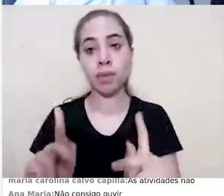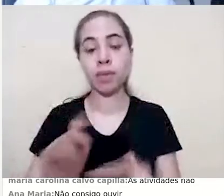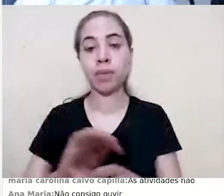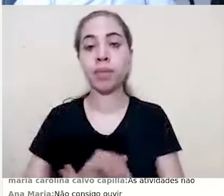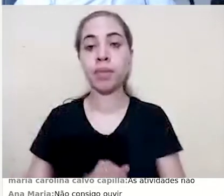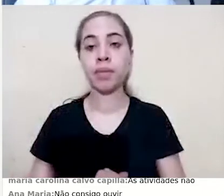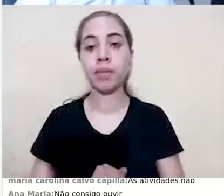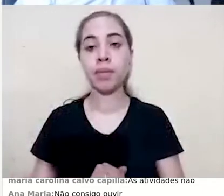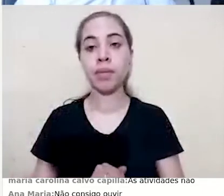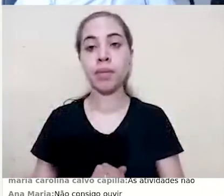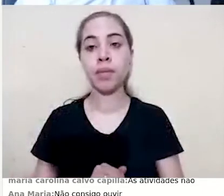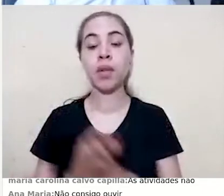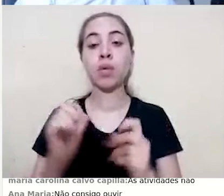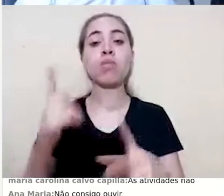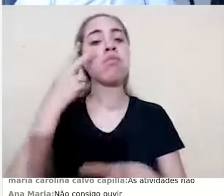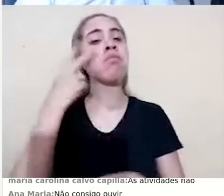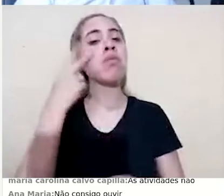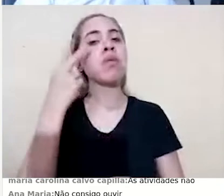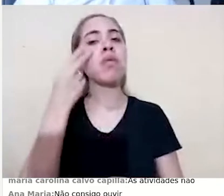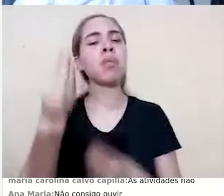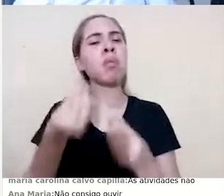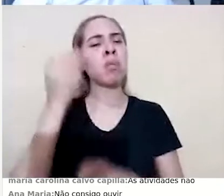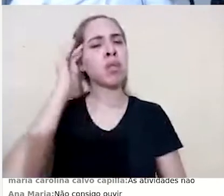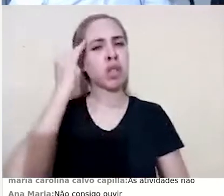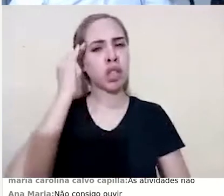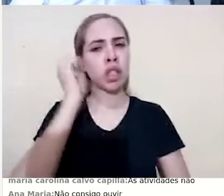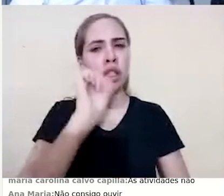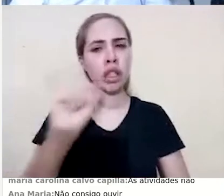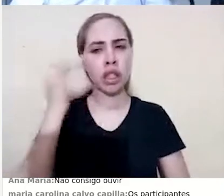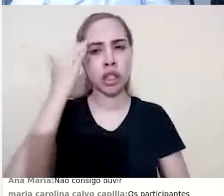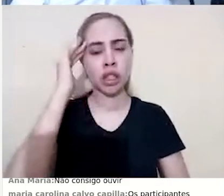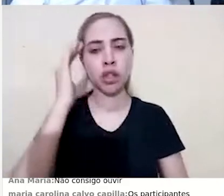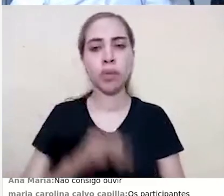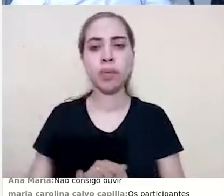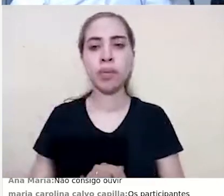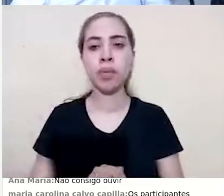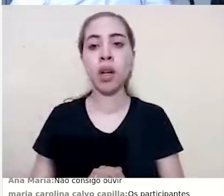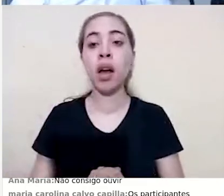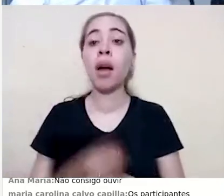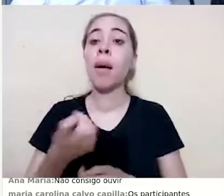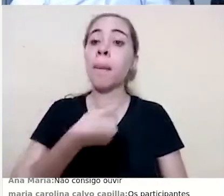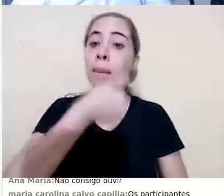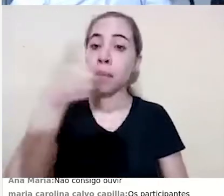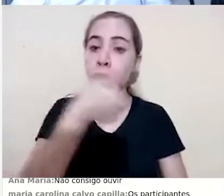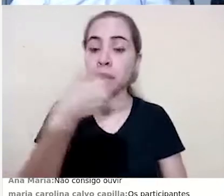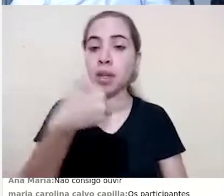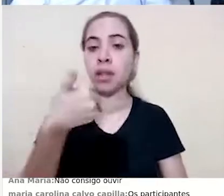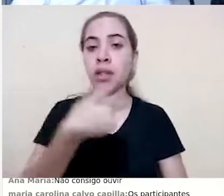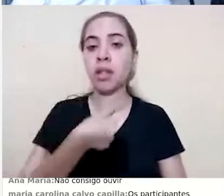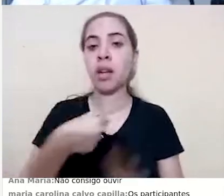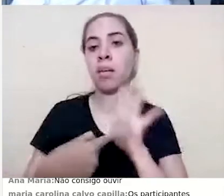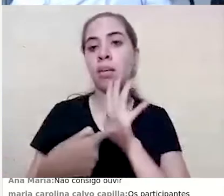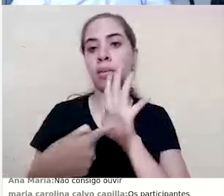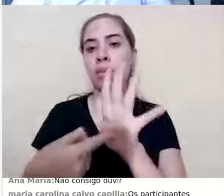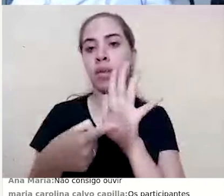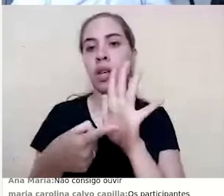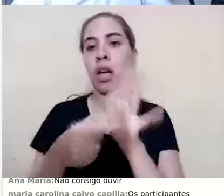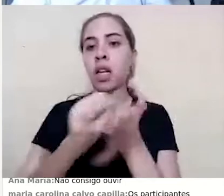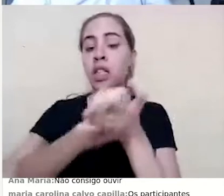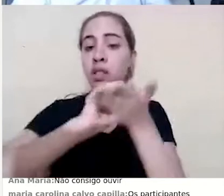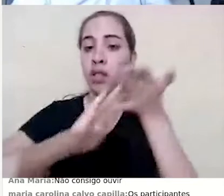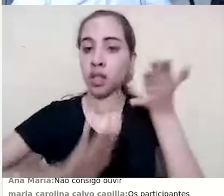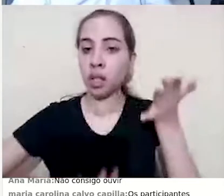Deixa eu verificar se eu entendi aqui. A primeira forma que eu apresentei foram as atividades